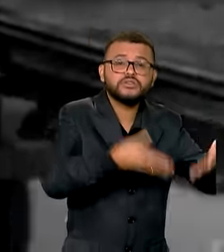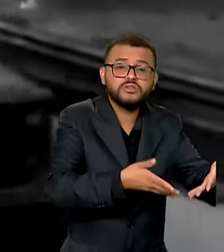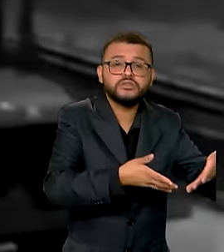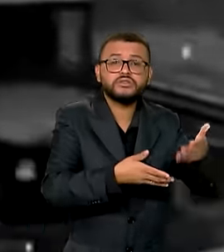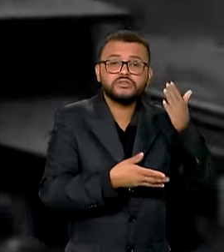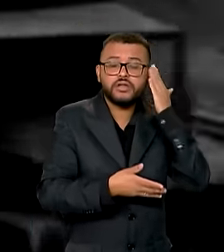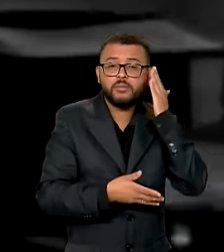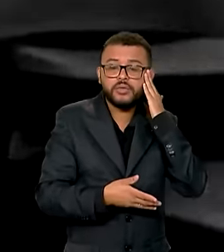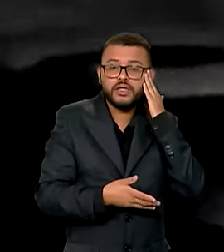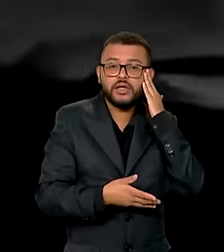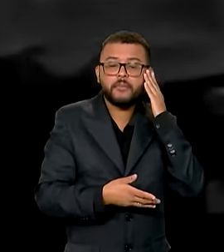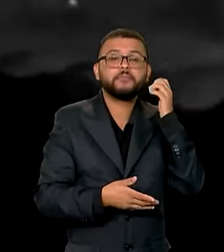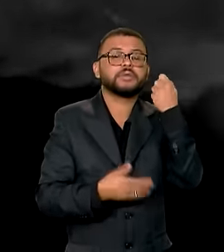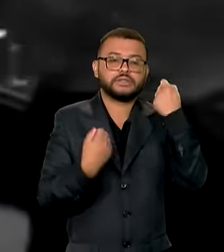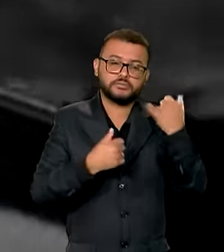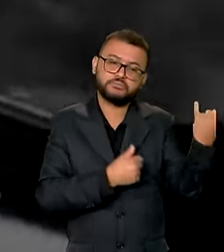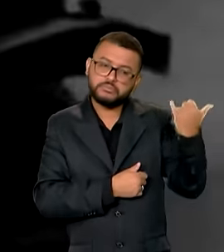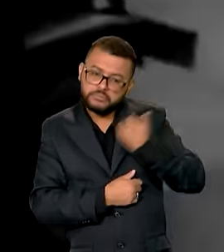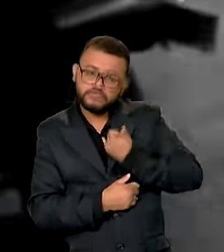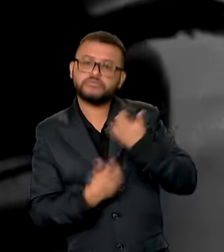E alguém tem que dizer isso.